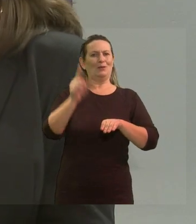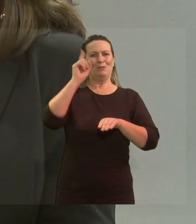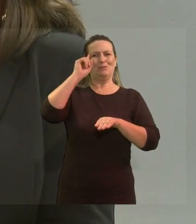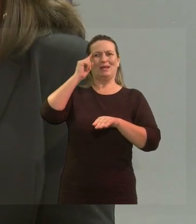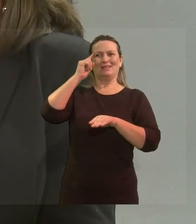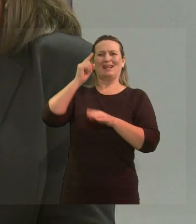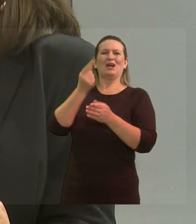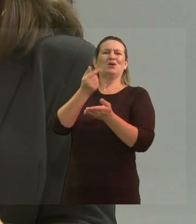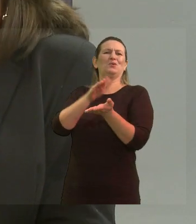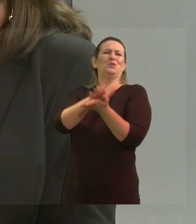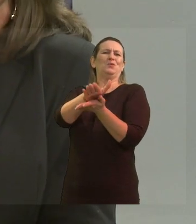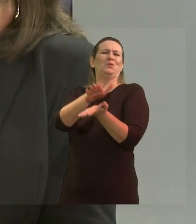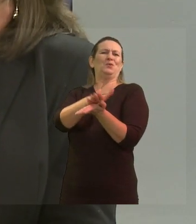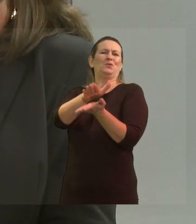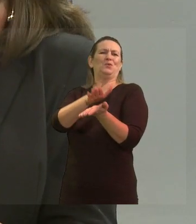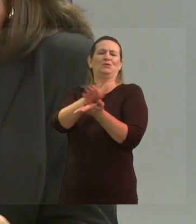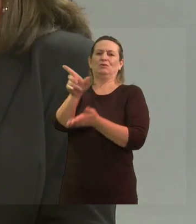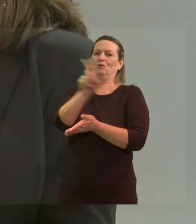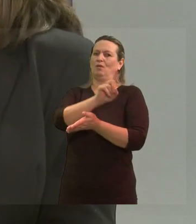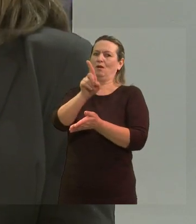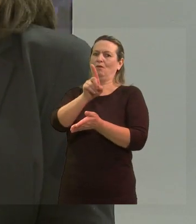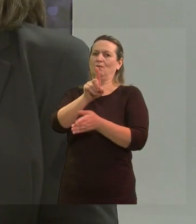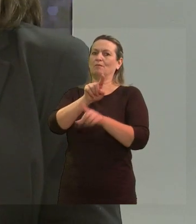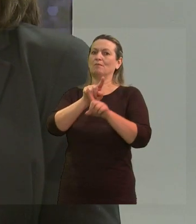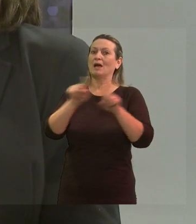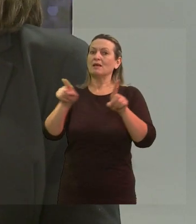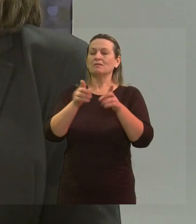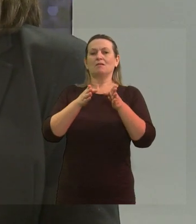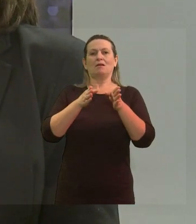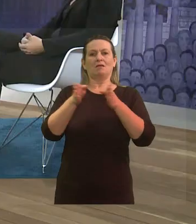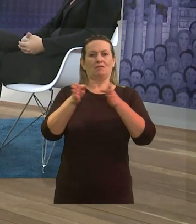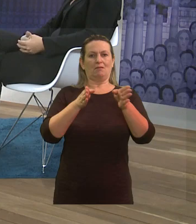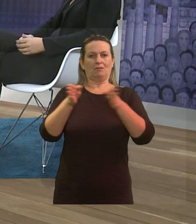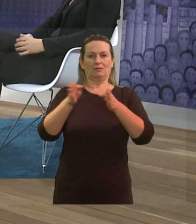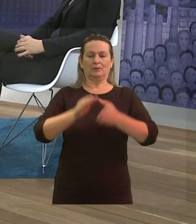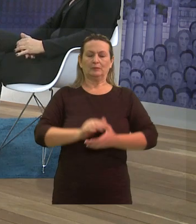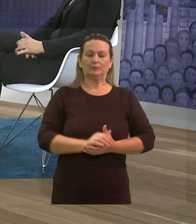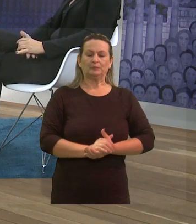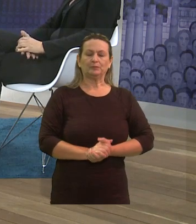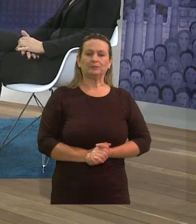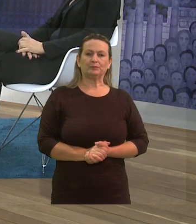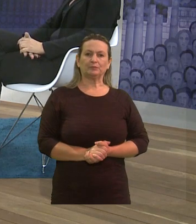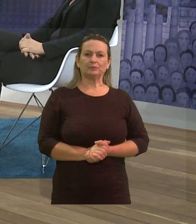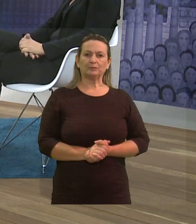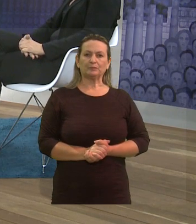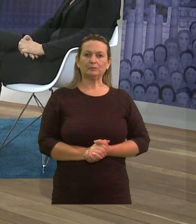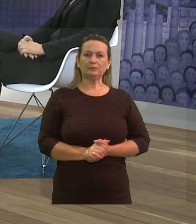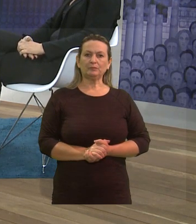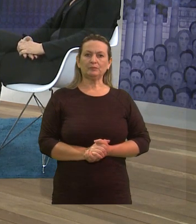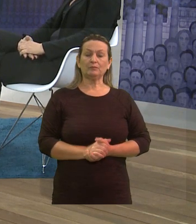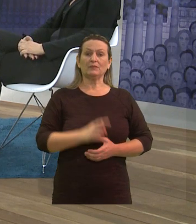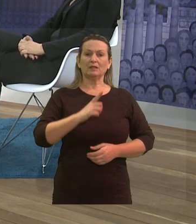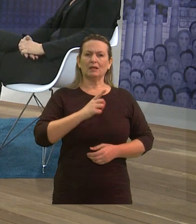um custo, mas como uma questão de acessibilidade. Existem algumas questões nas escolas de